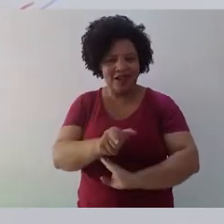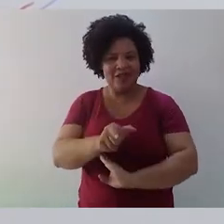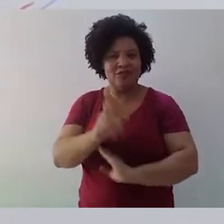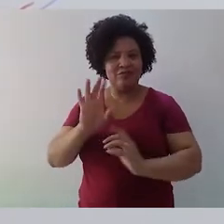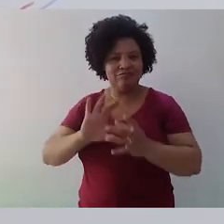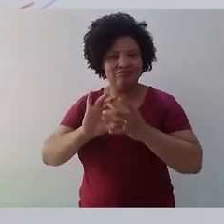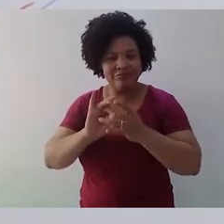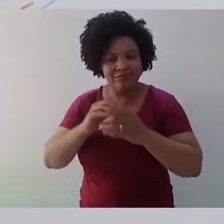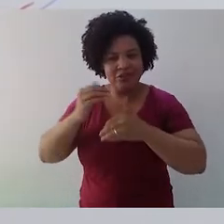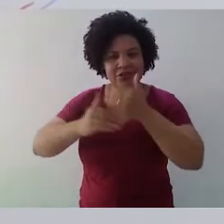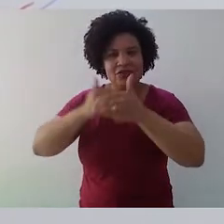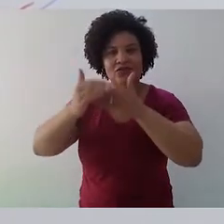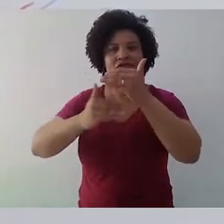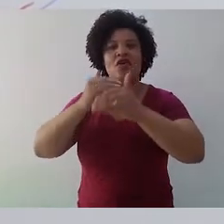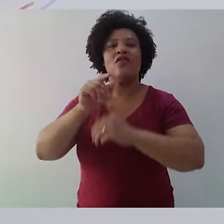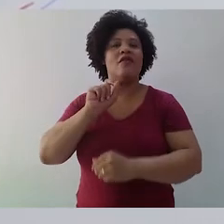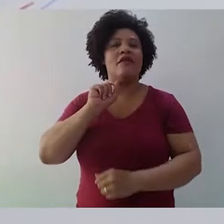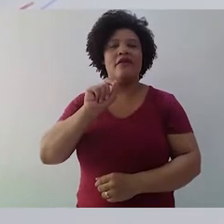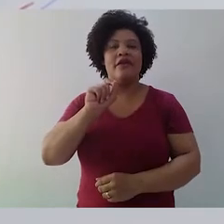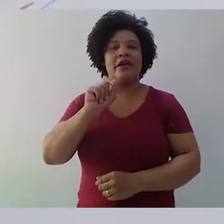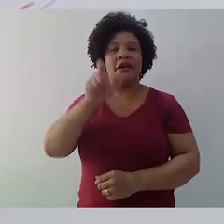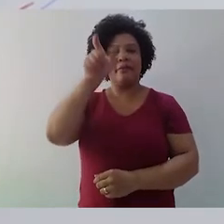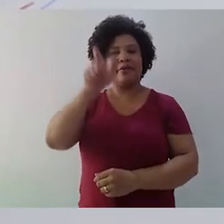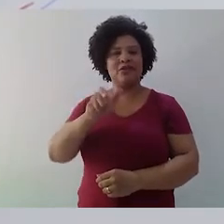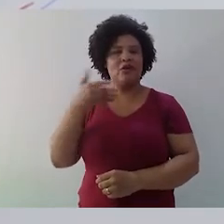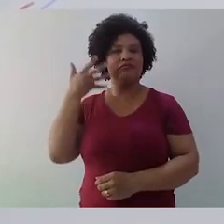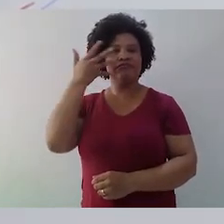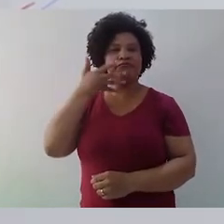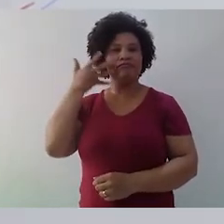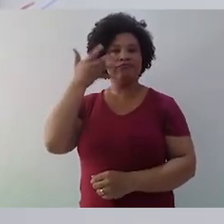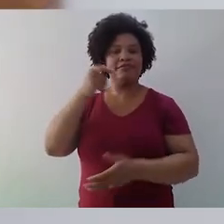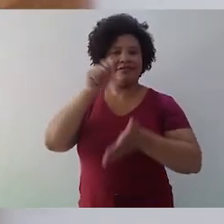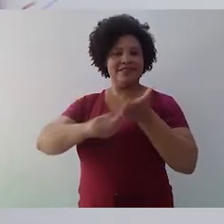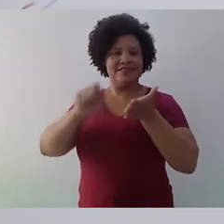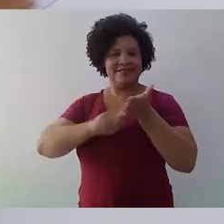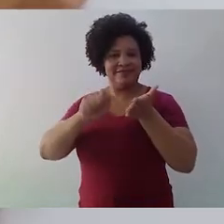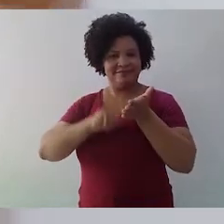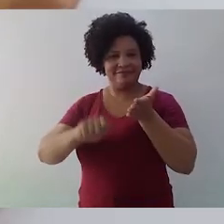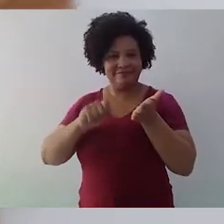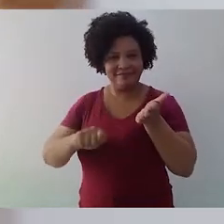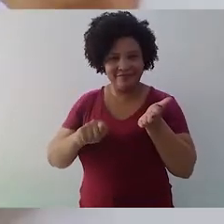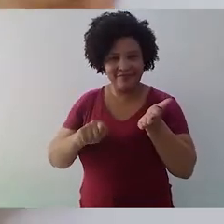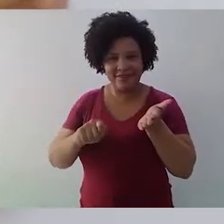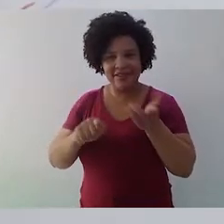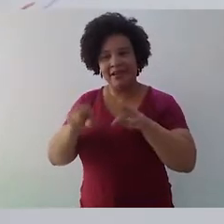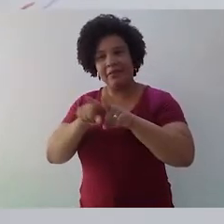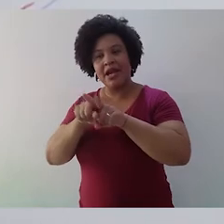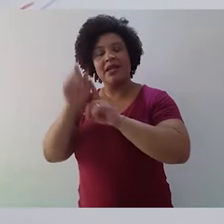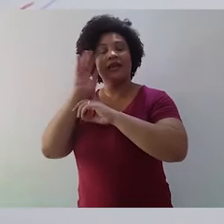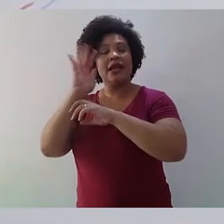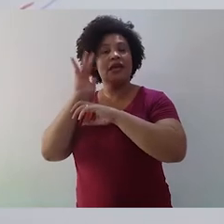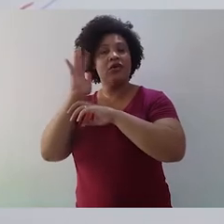desenvolve alguém no ofício de usar a palavra. E aí, a teoria do desenvolvimento